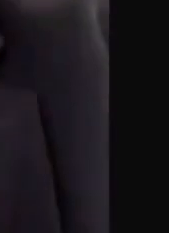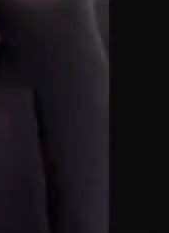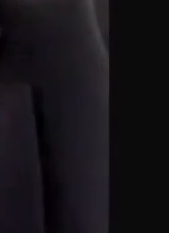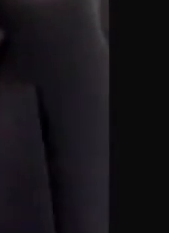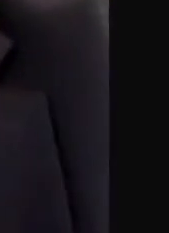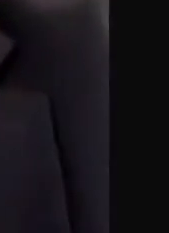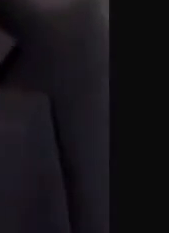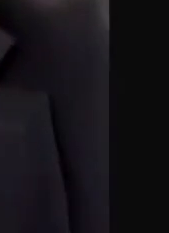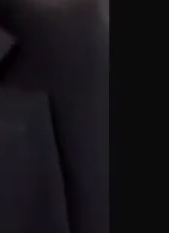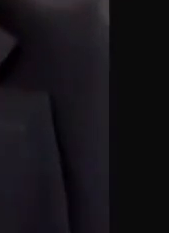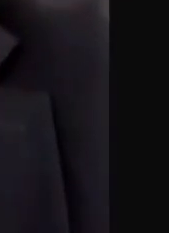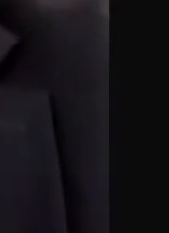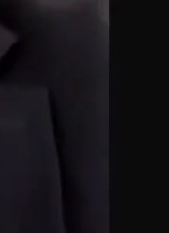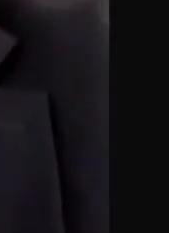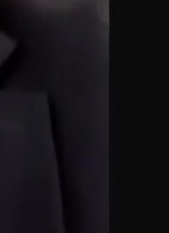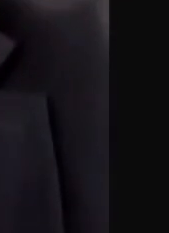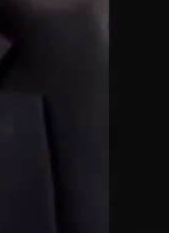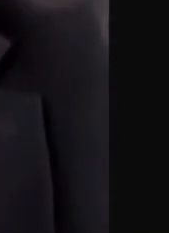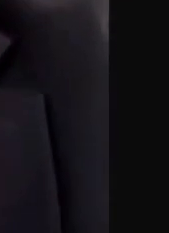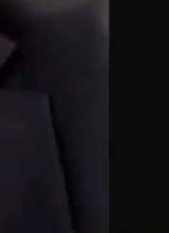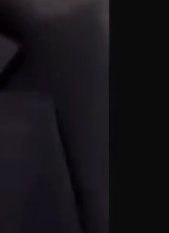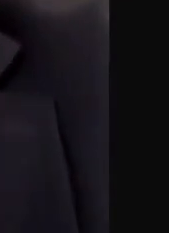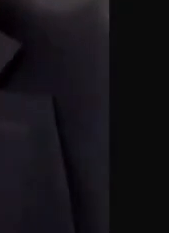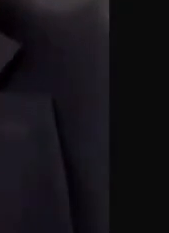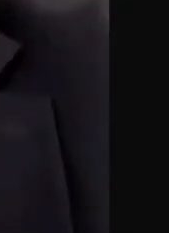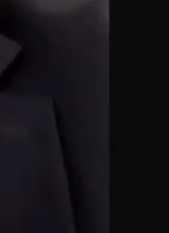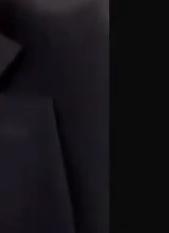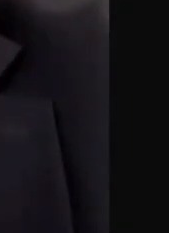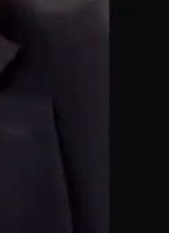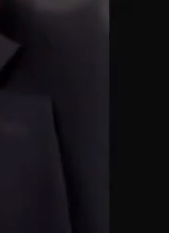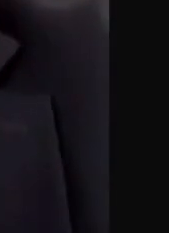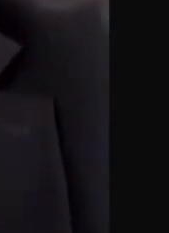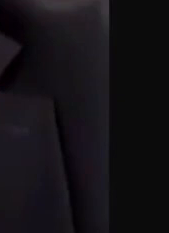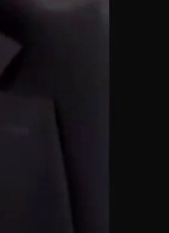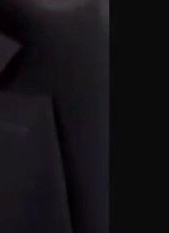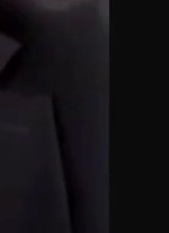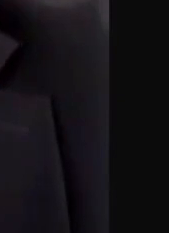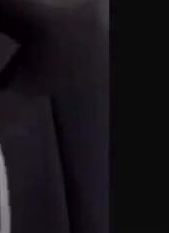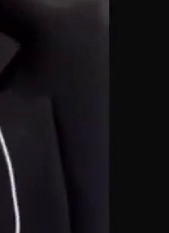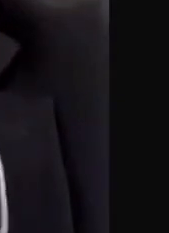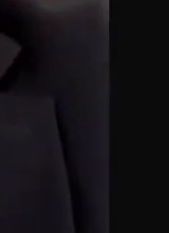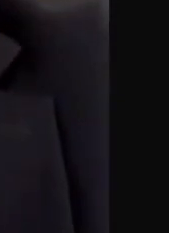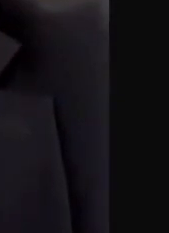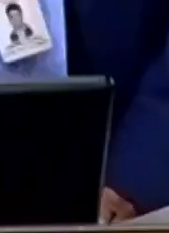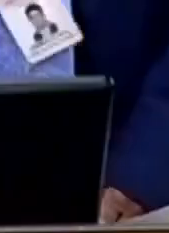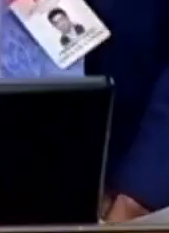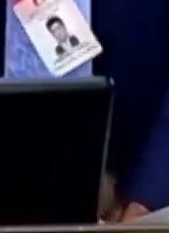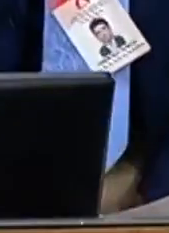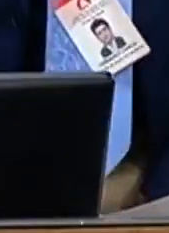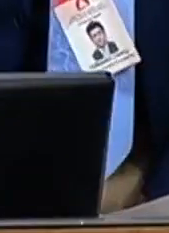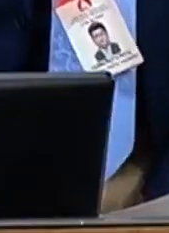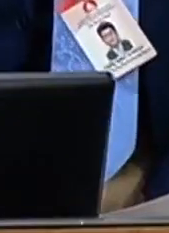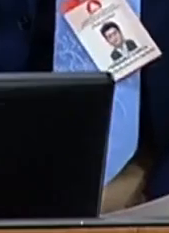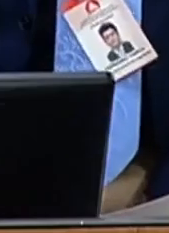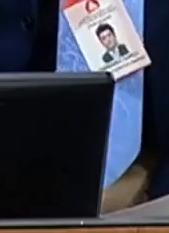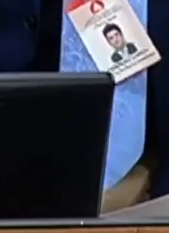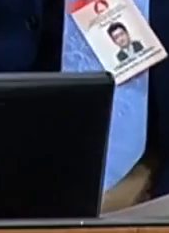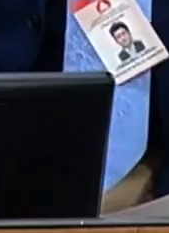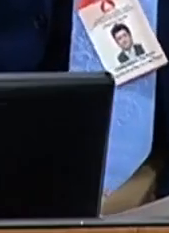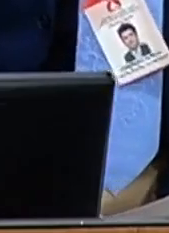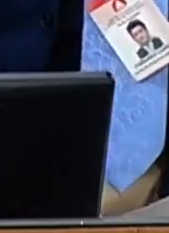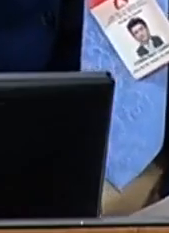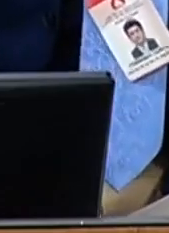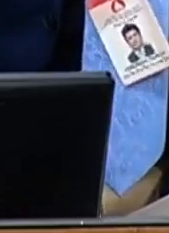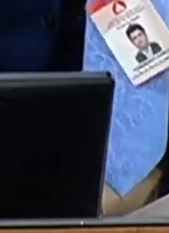para receber o advogado para o segundo turno. Doutor Paulo, doutor Paulo, doutor Paulo, favor.